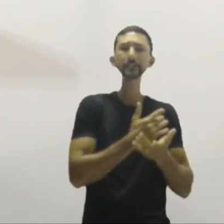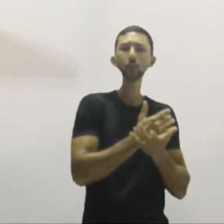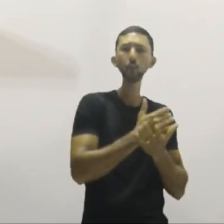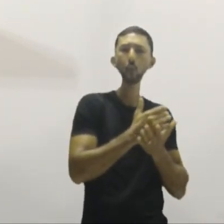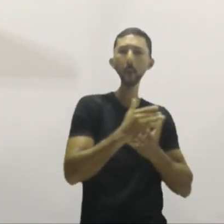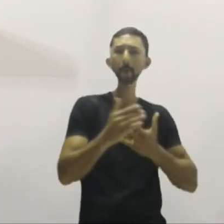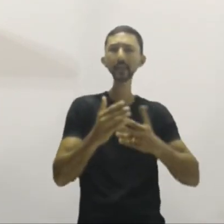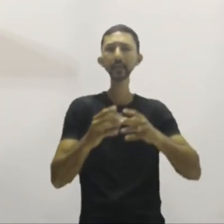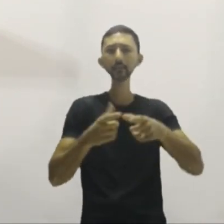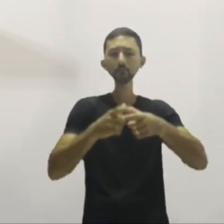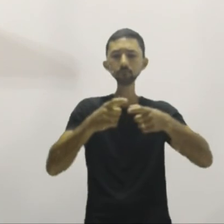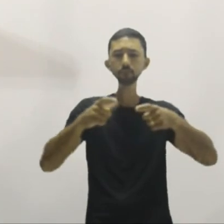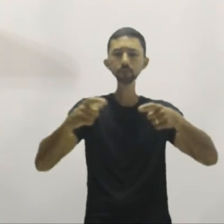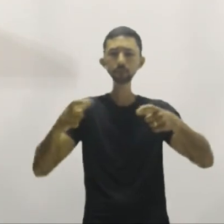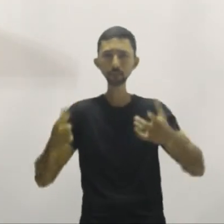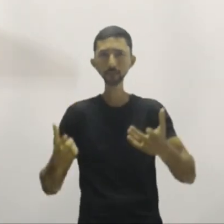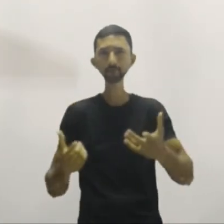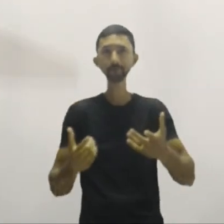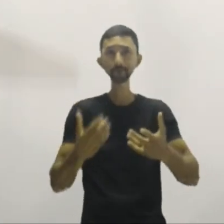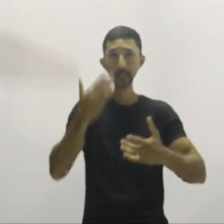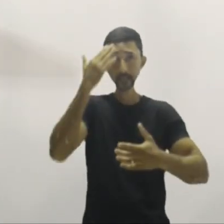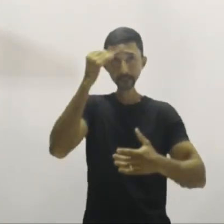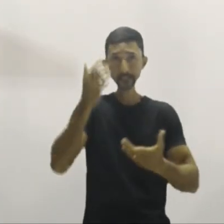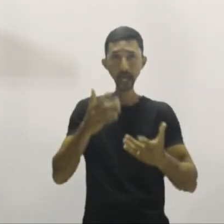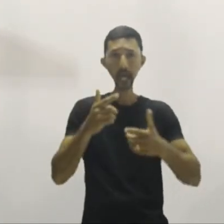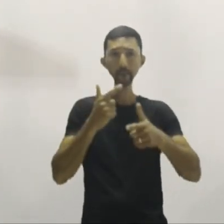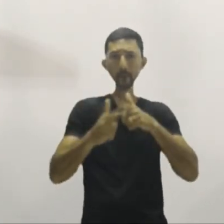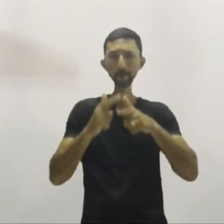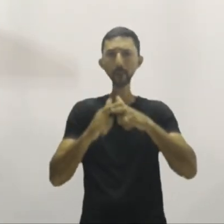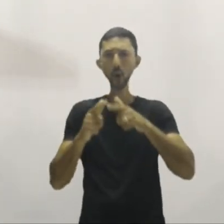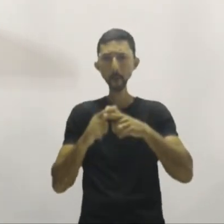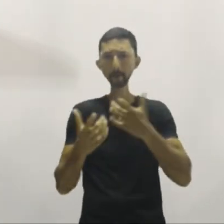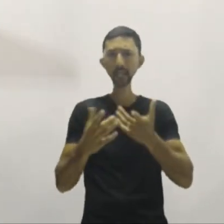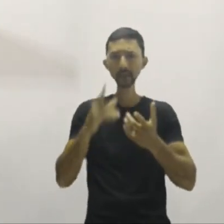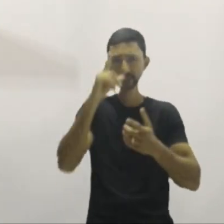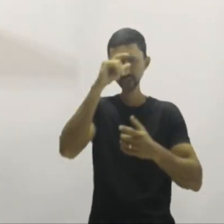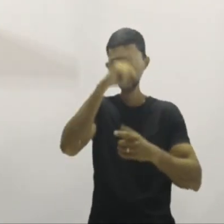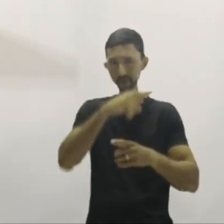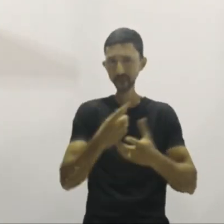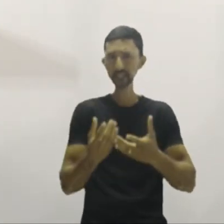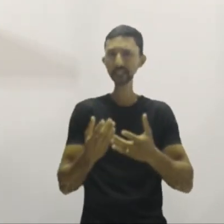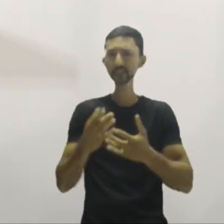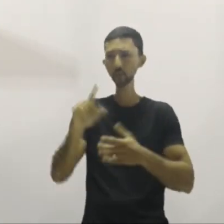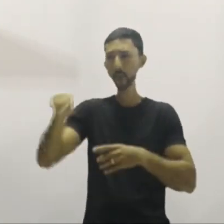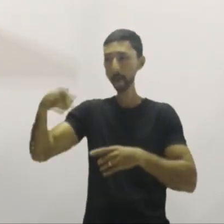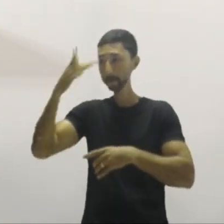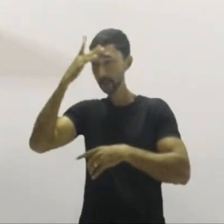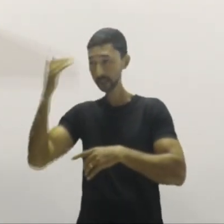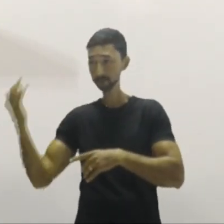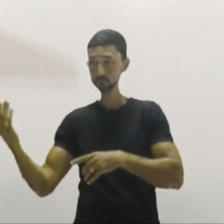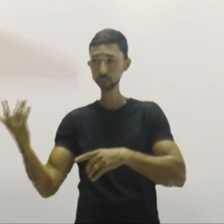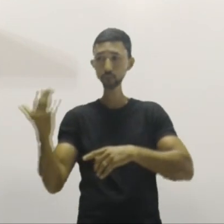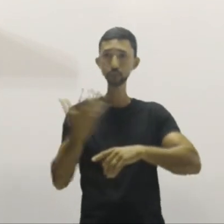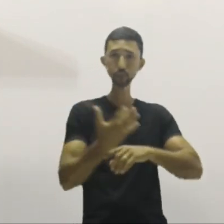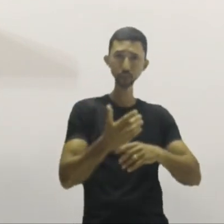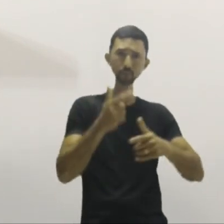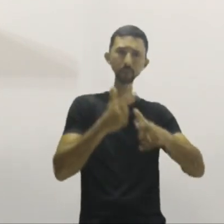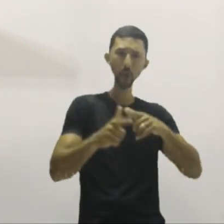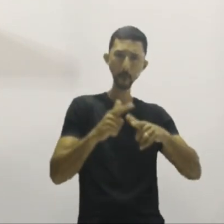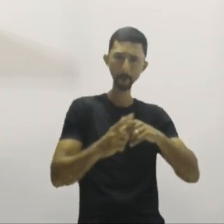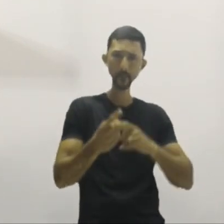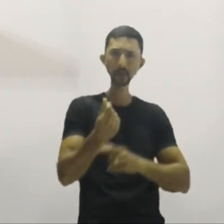União Europeia, como ela cresceu, você sabe até das dificuldades que ela possui, a questão imigratória, a questão crise